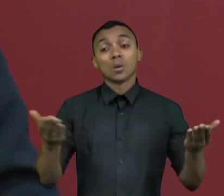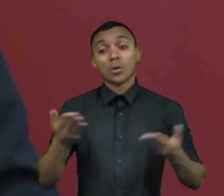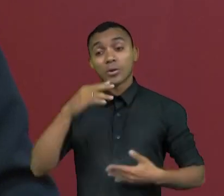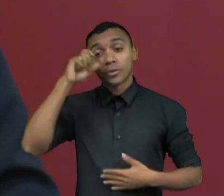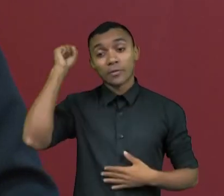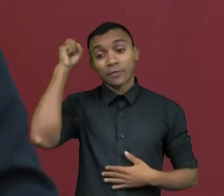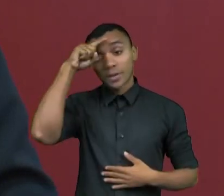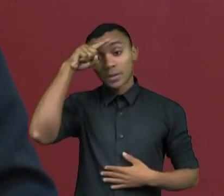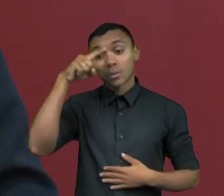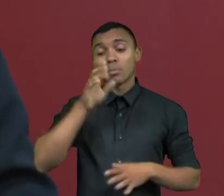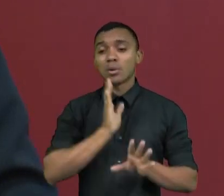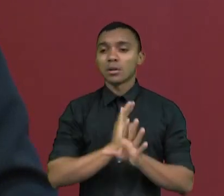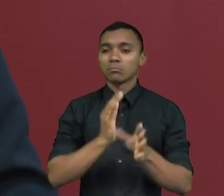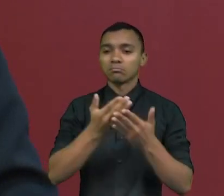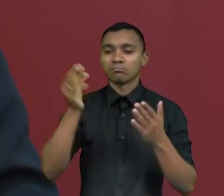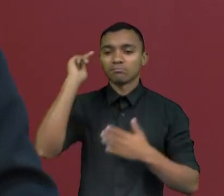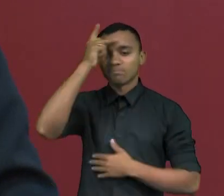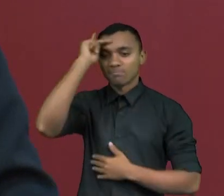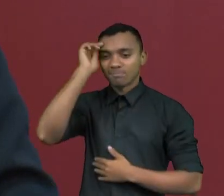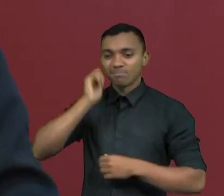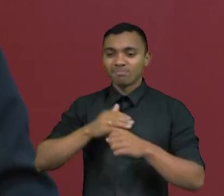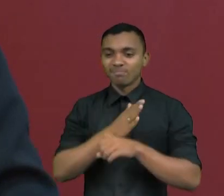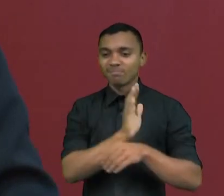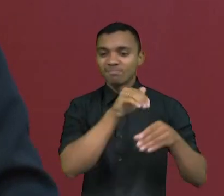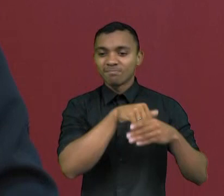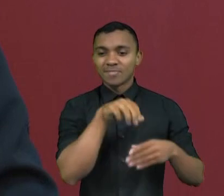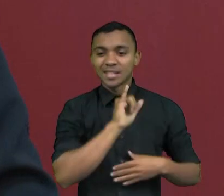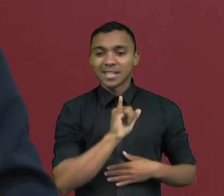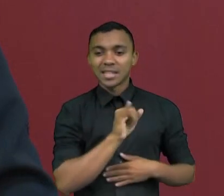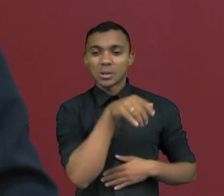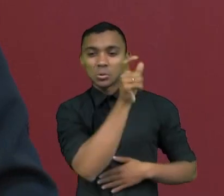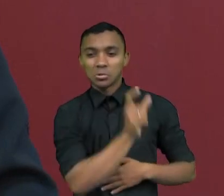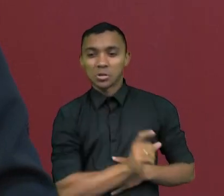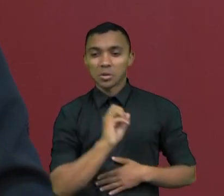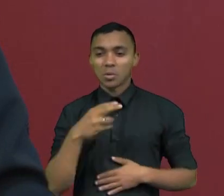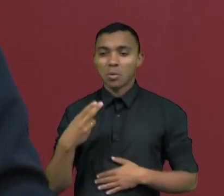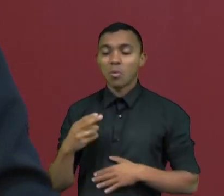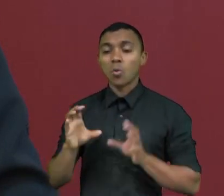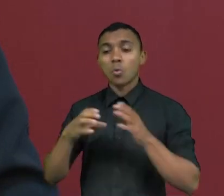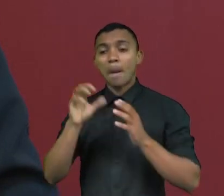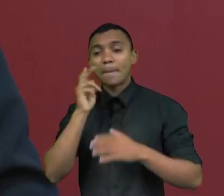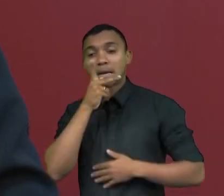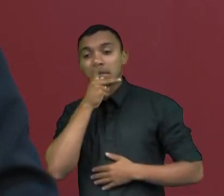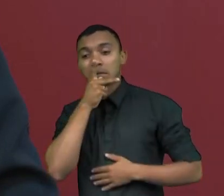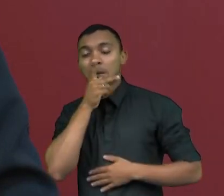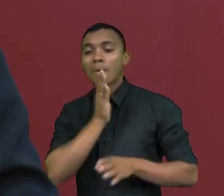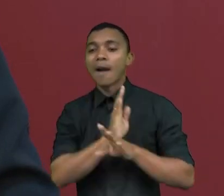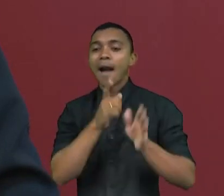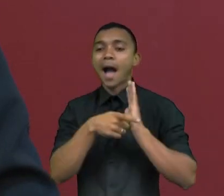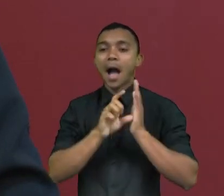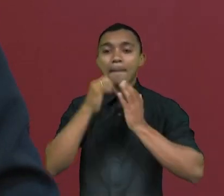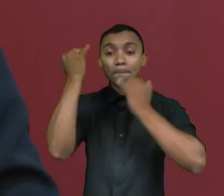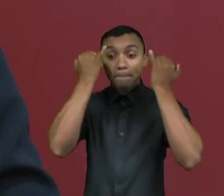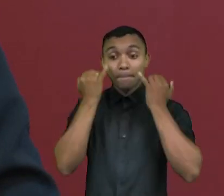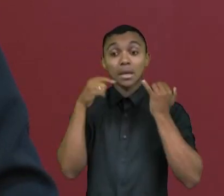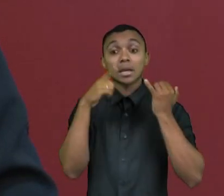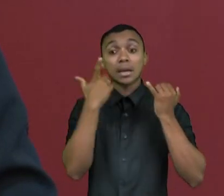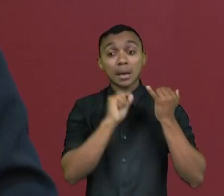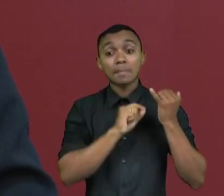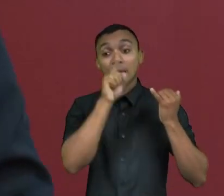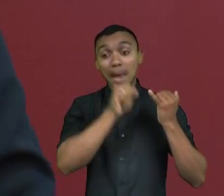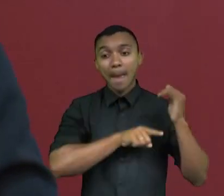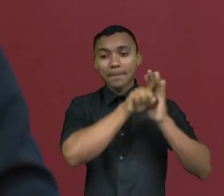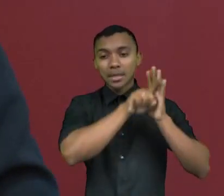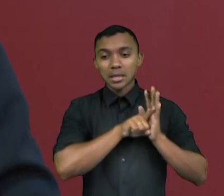pessoa entre no processo eleitoral, seja um candidato, seja um eleitor, sem essa informação fornecida pelas pesquisas de intenção de